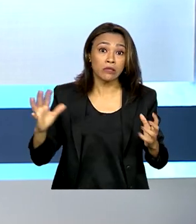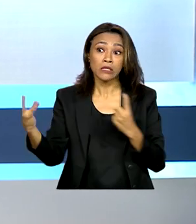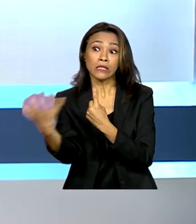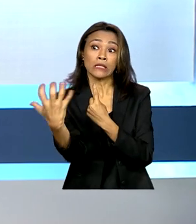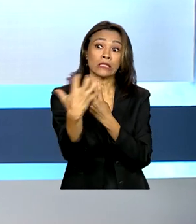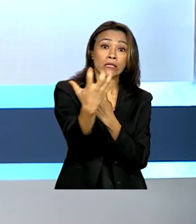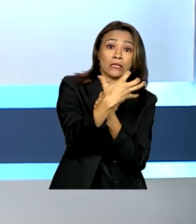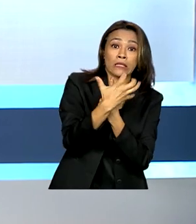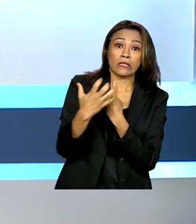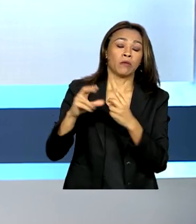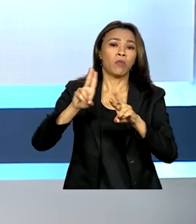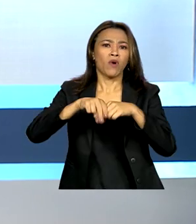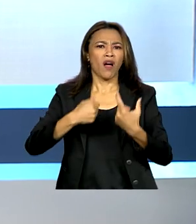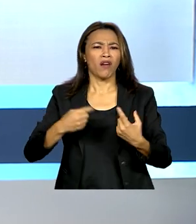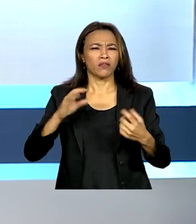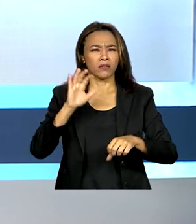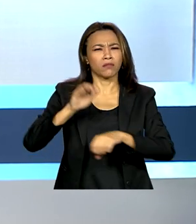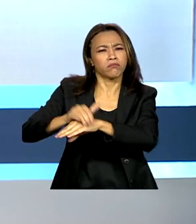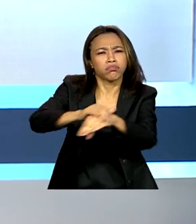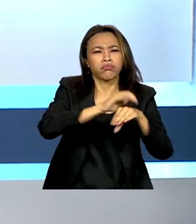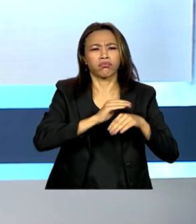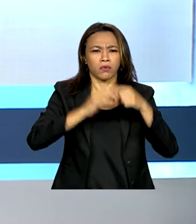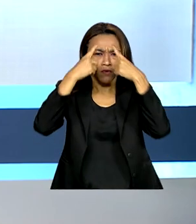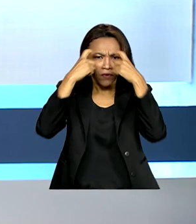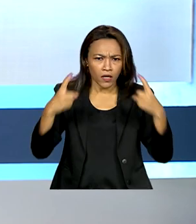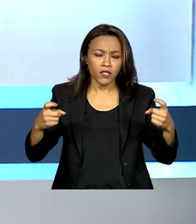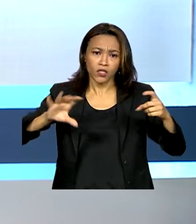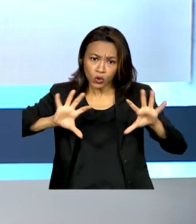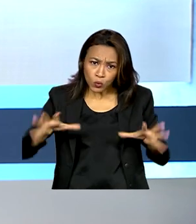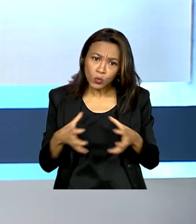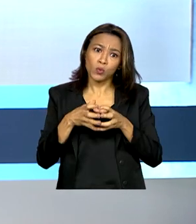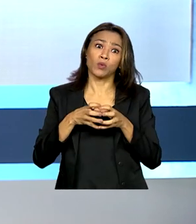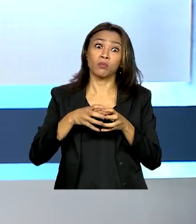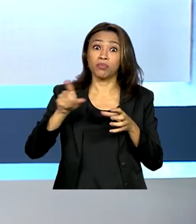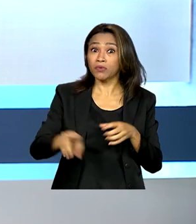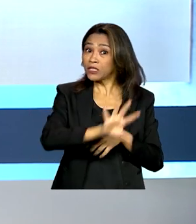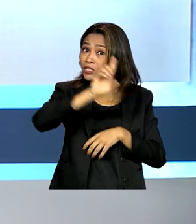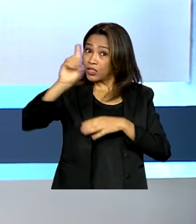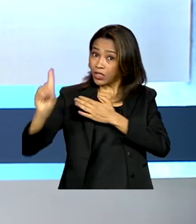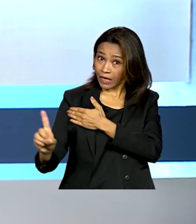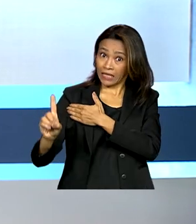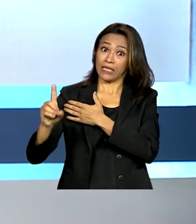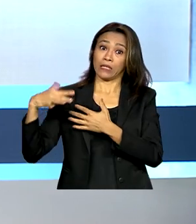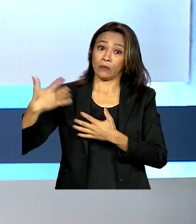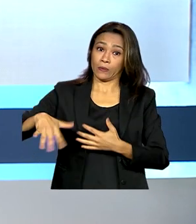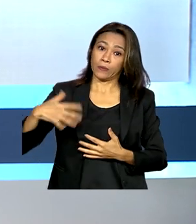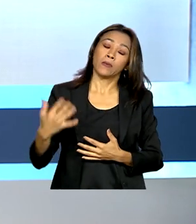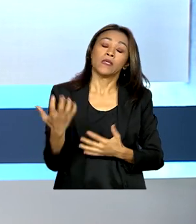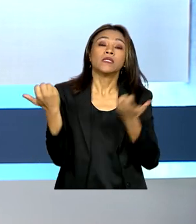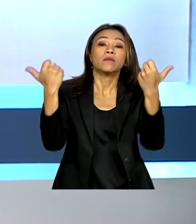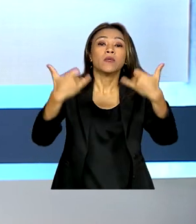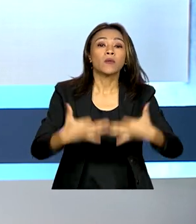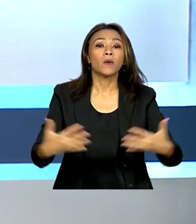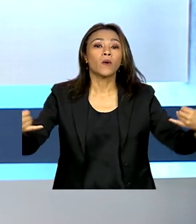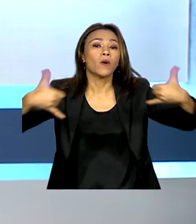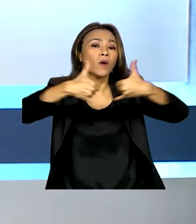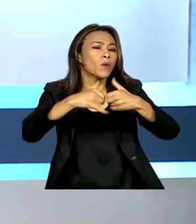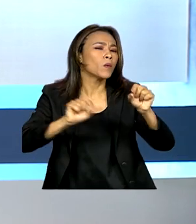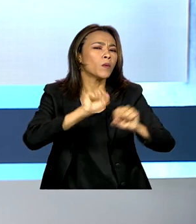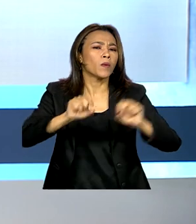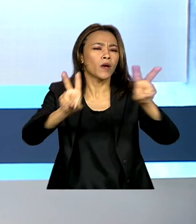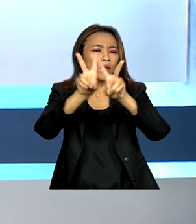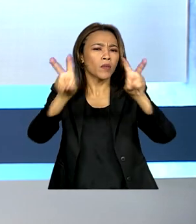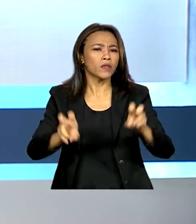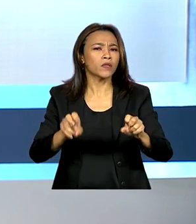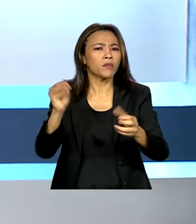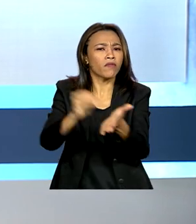virtude das ações violentas de grupos de extrema direita. Eles discutiram ainda a importância de se combater a